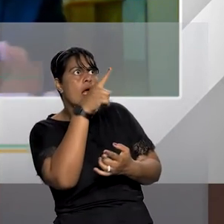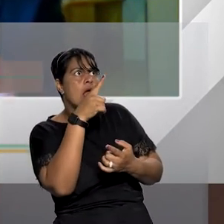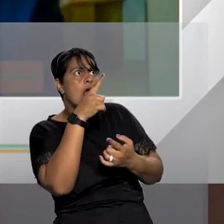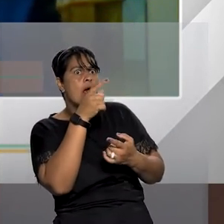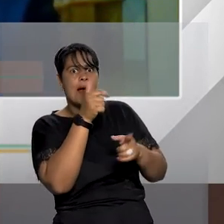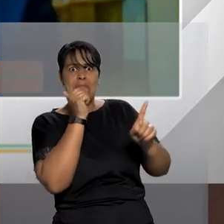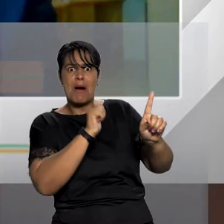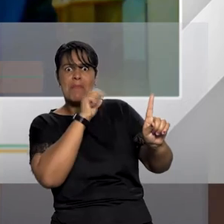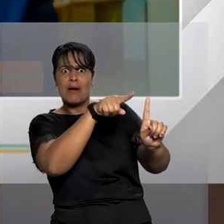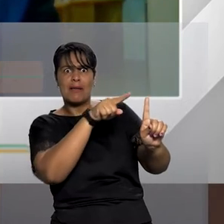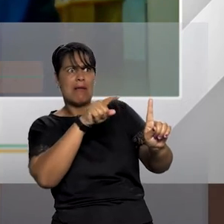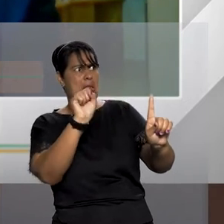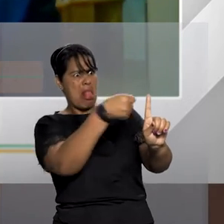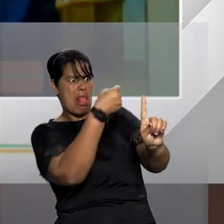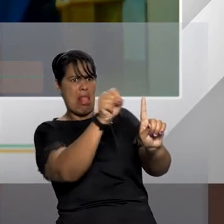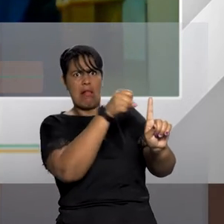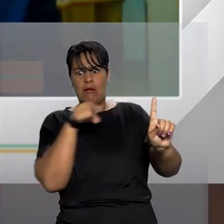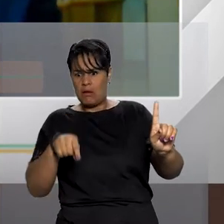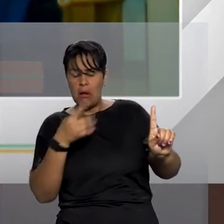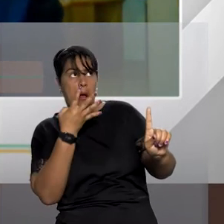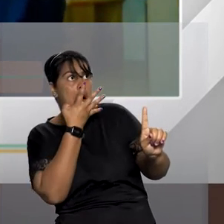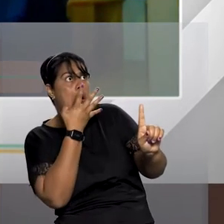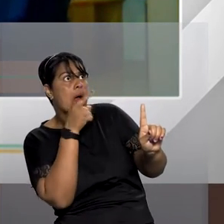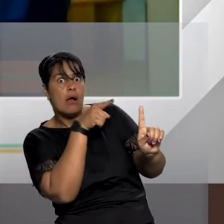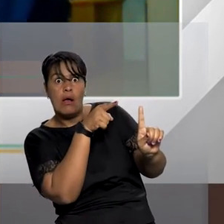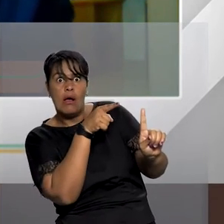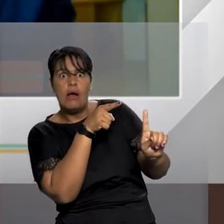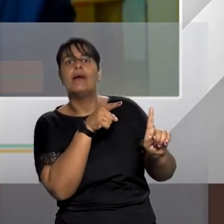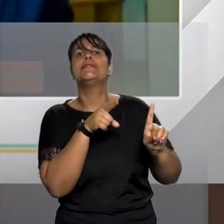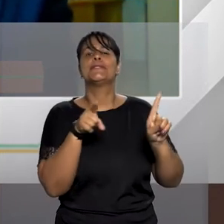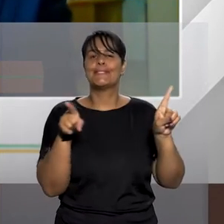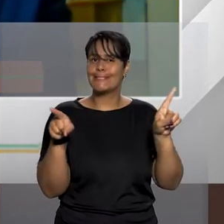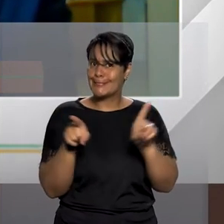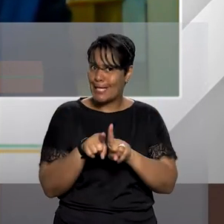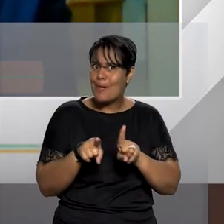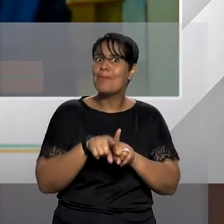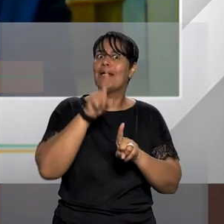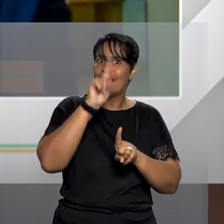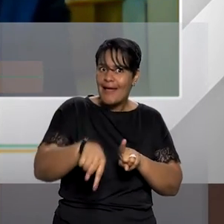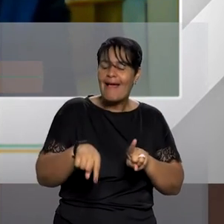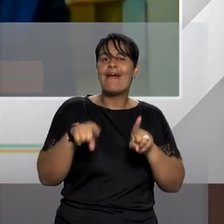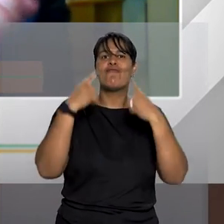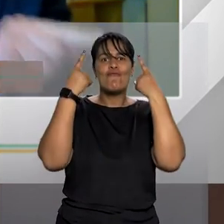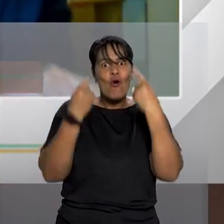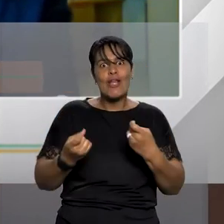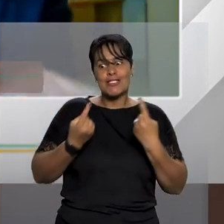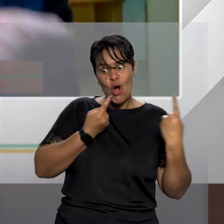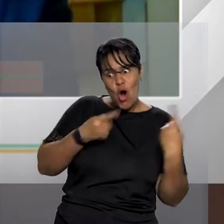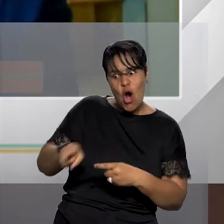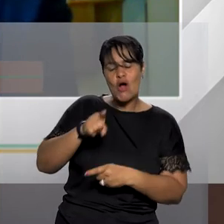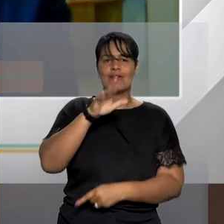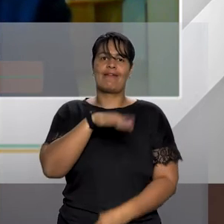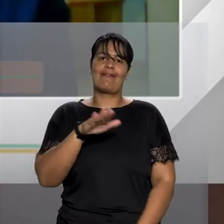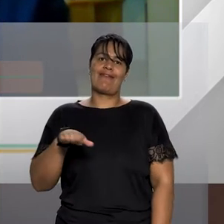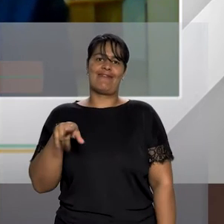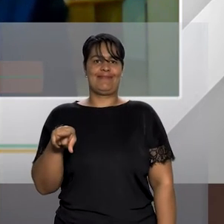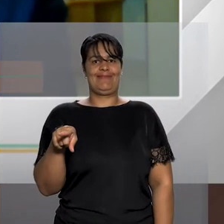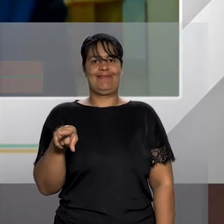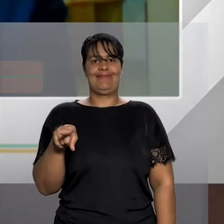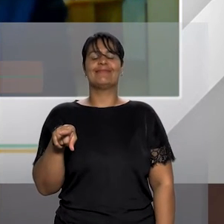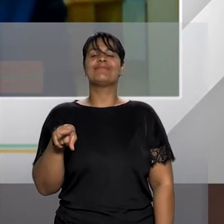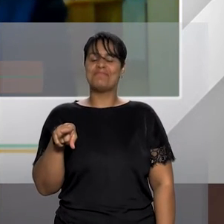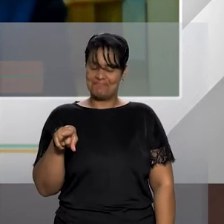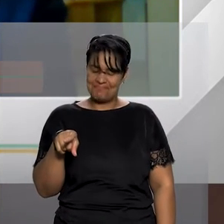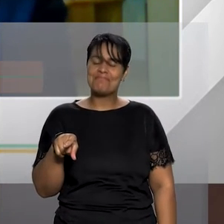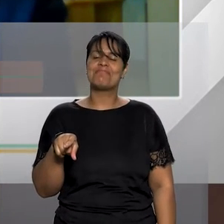padrasto, enfim, essa criança também passa a ser vítima de uma nova forma de violência. Ela não é vítima da agressão física, mas ela é vítima